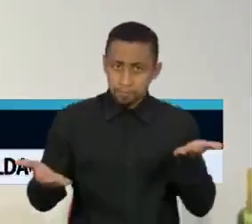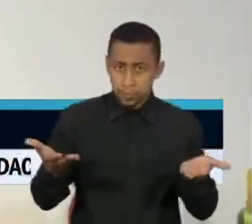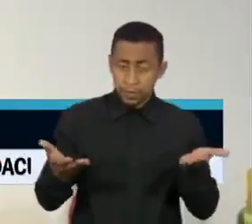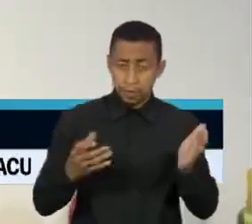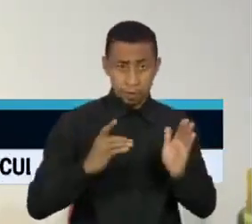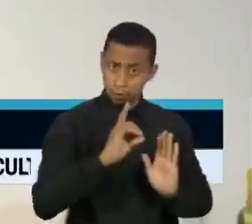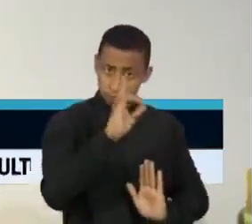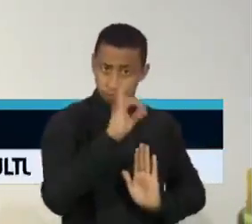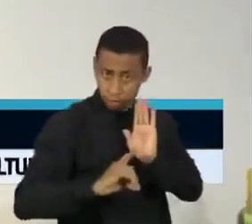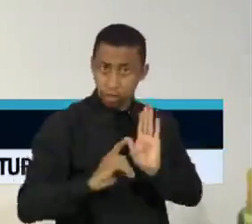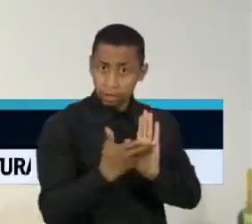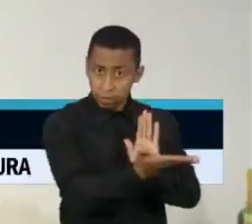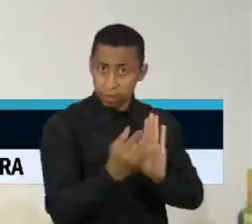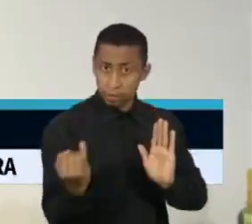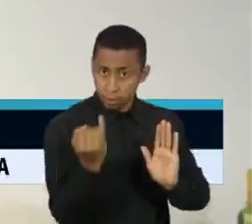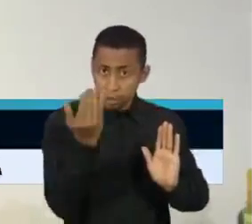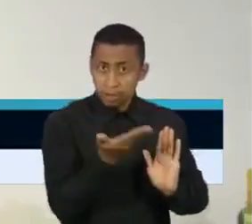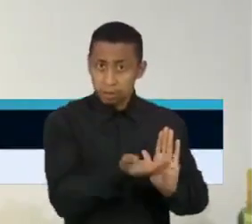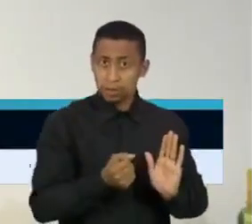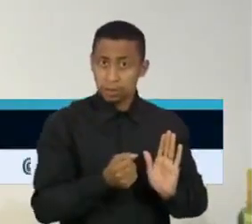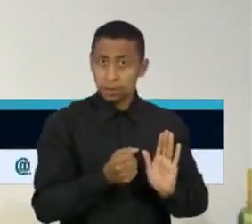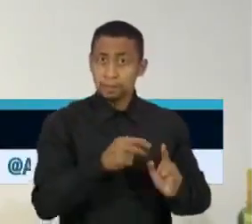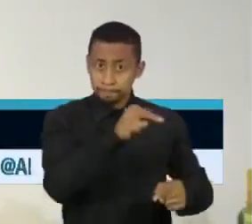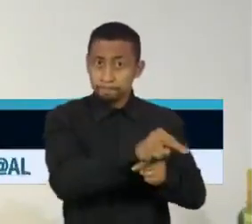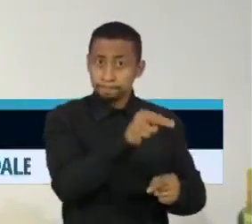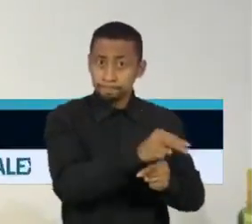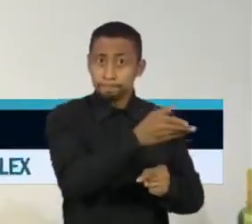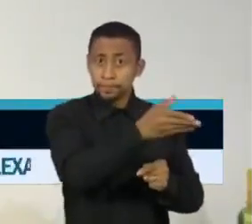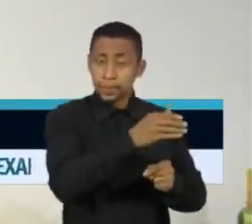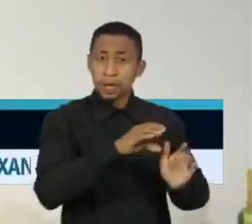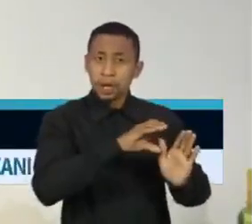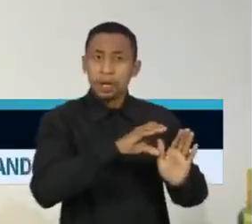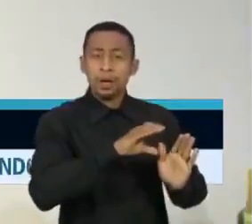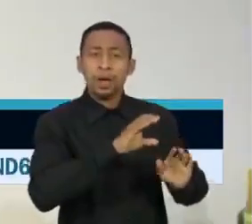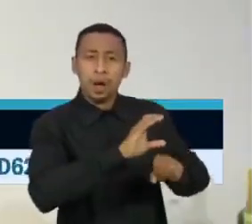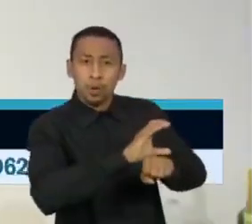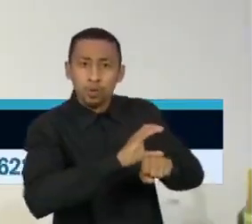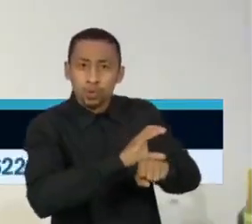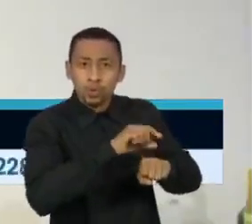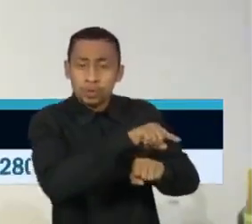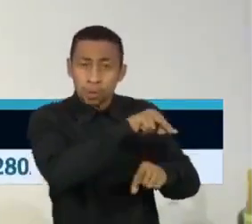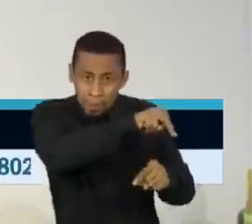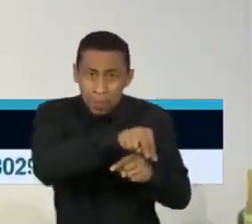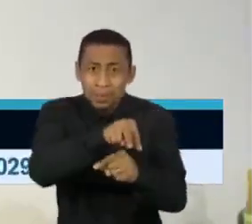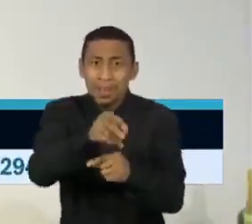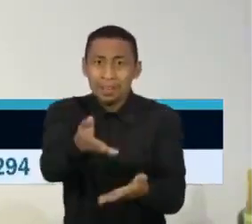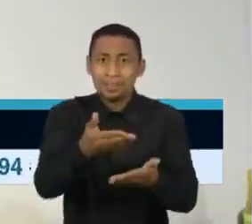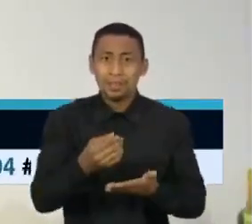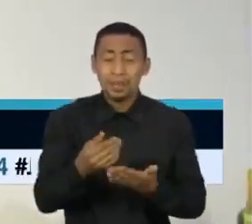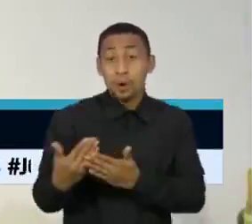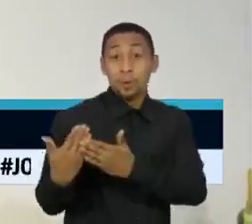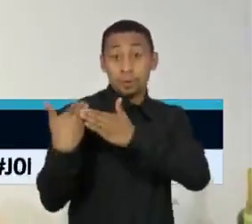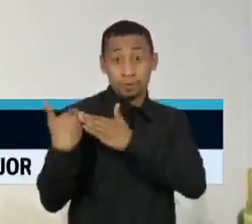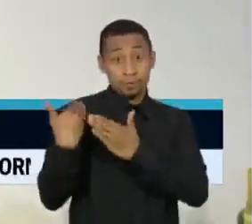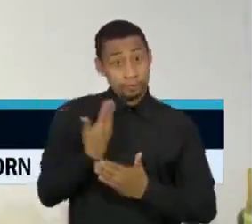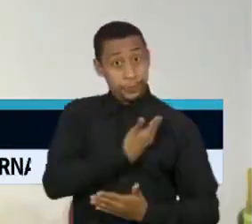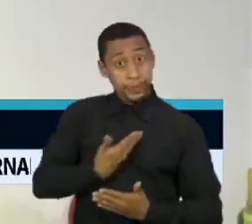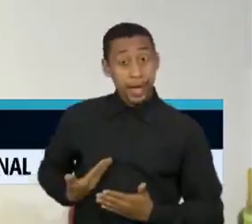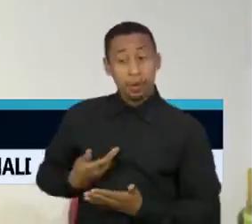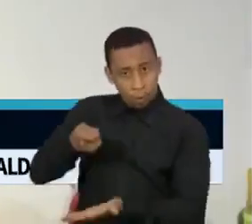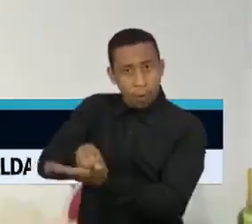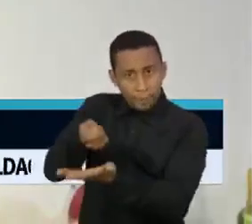fundamental, consagrado por salvaguarda constitucional e é uma obrigação do Estado, um dever do Estado